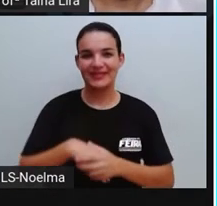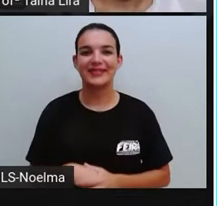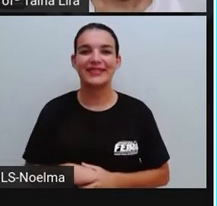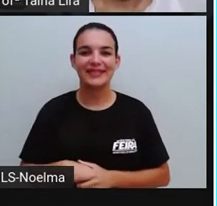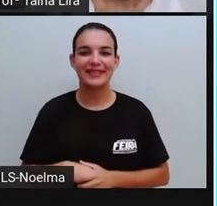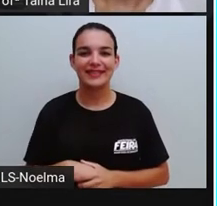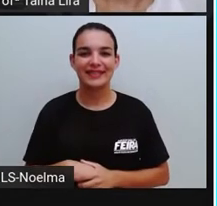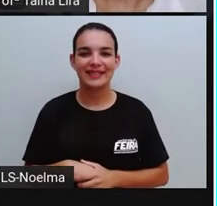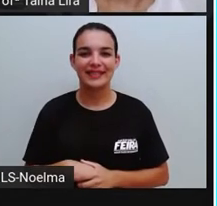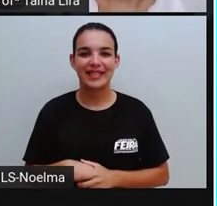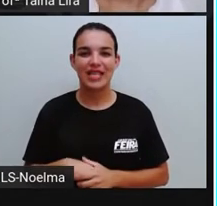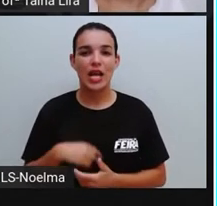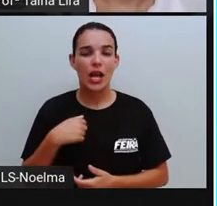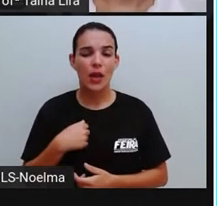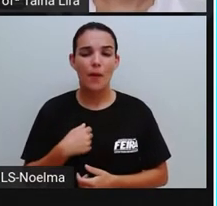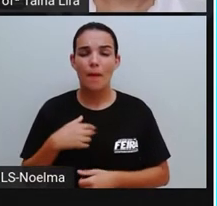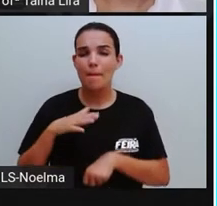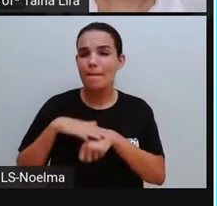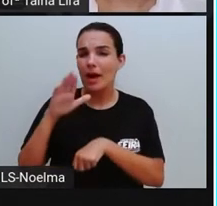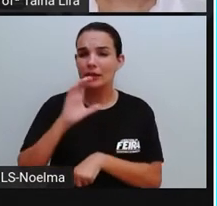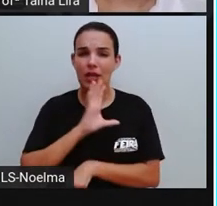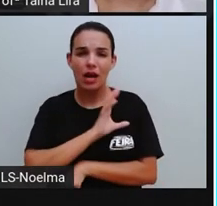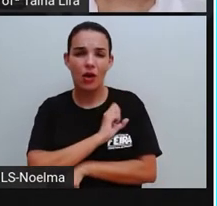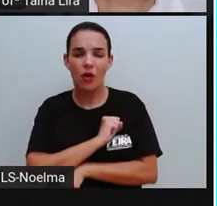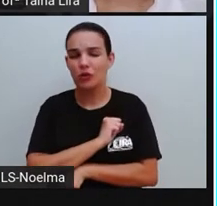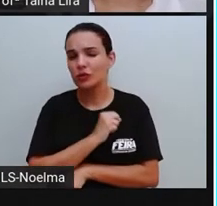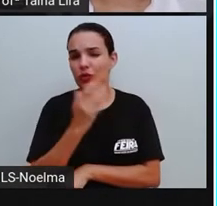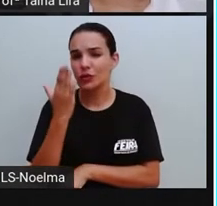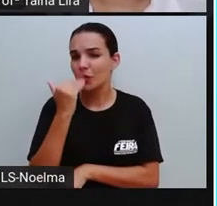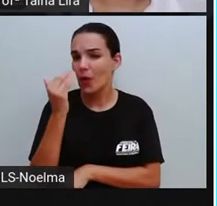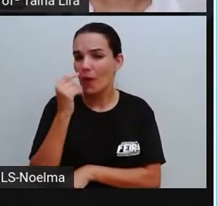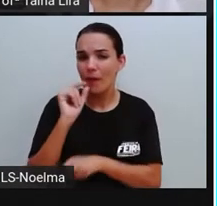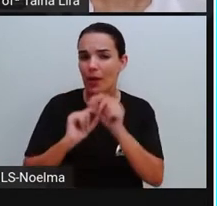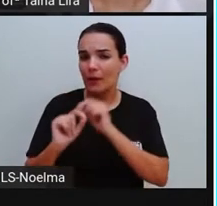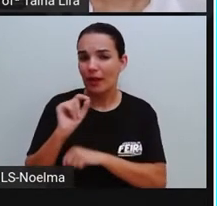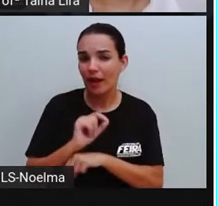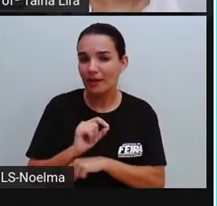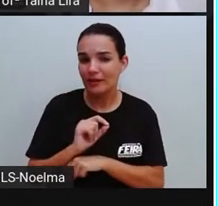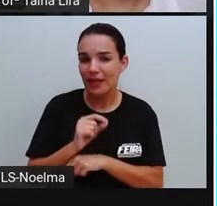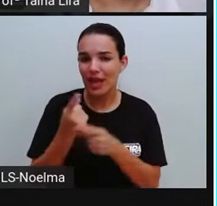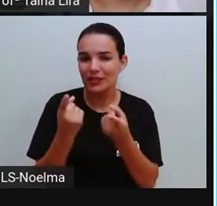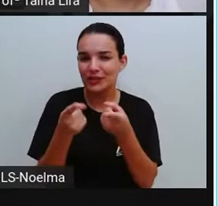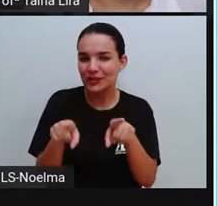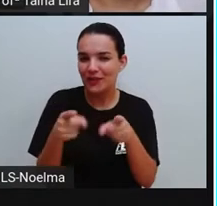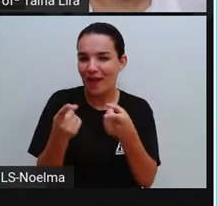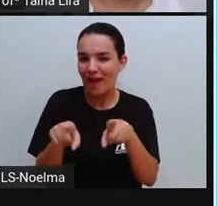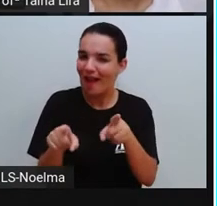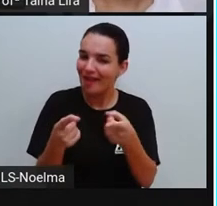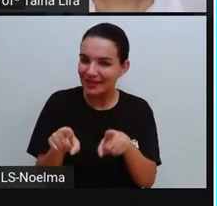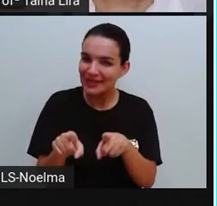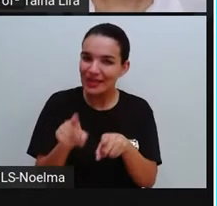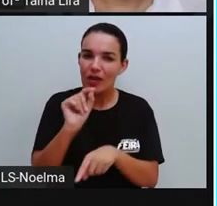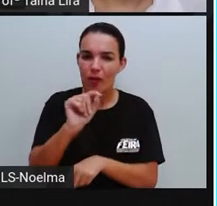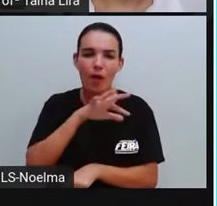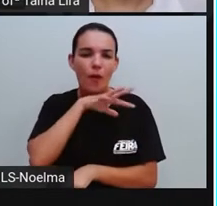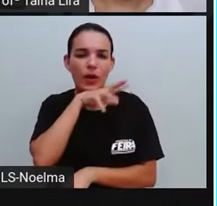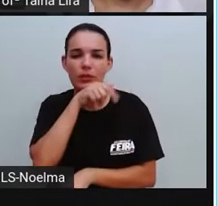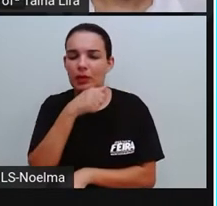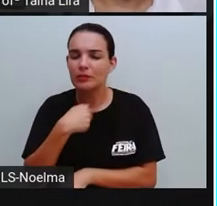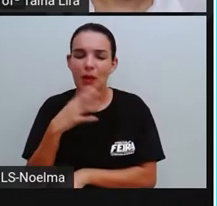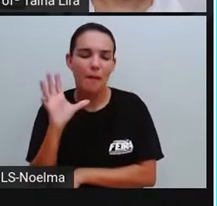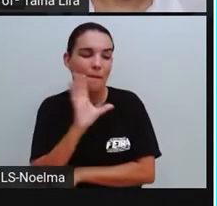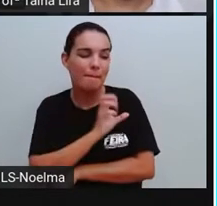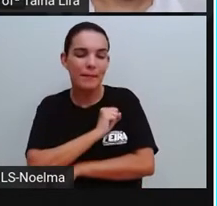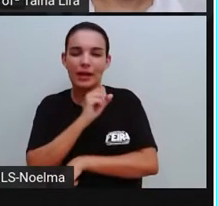tá? O que eu mais gosto de comer aqui, meu prato preferido, é churrasco. E o animal que eu